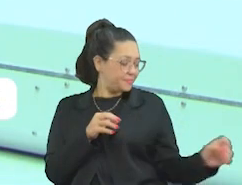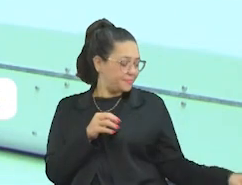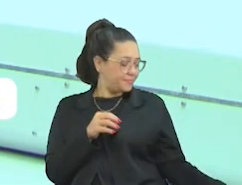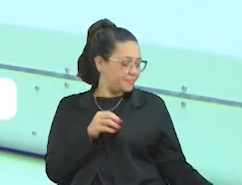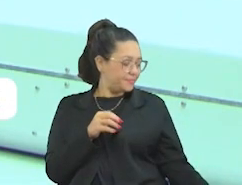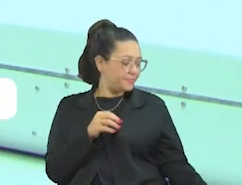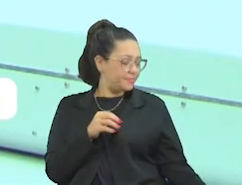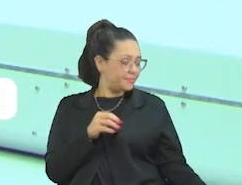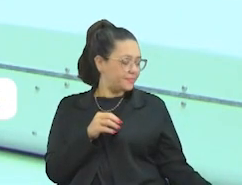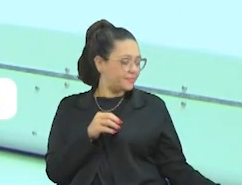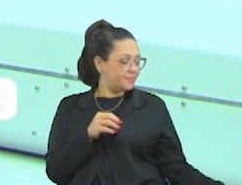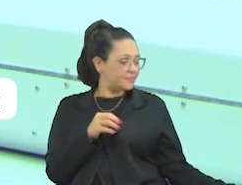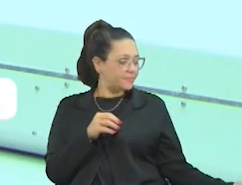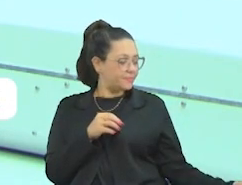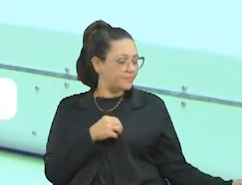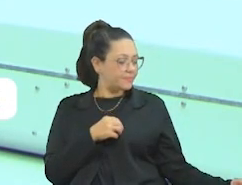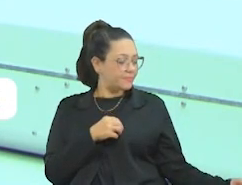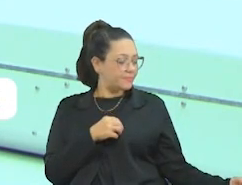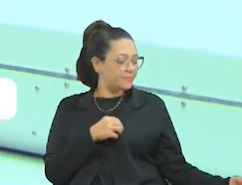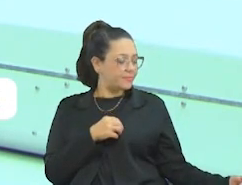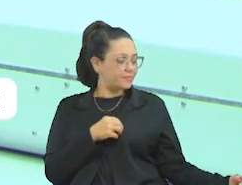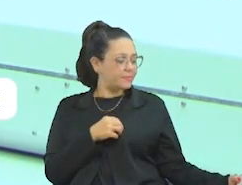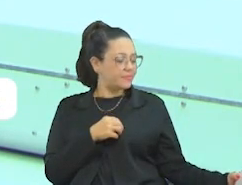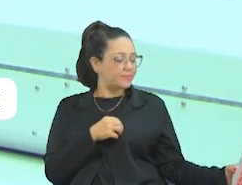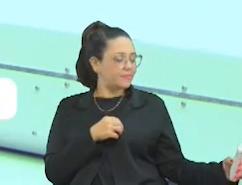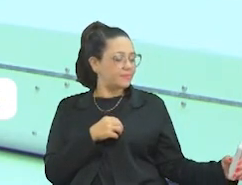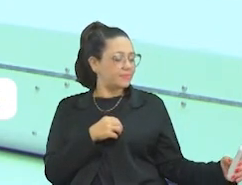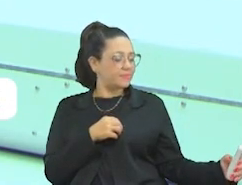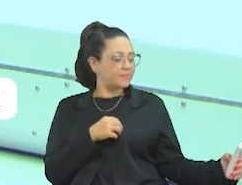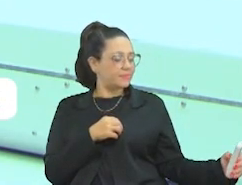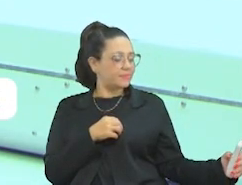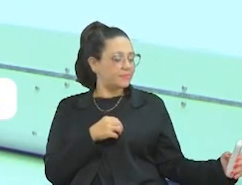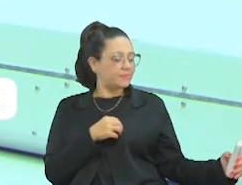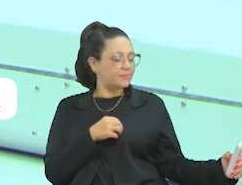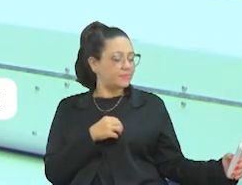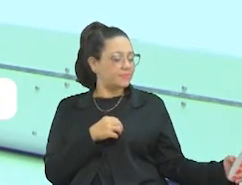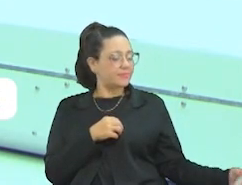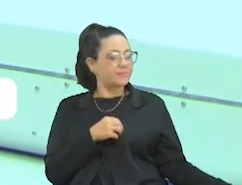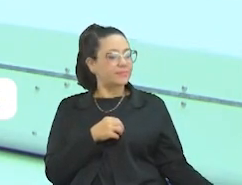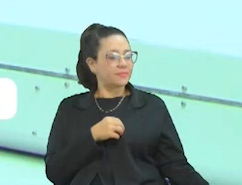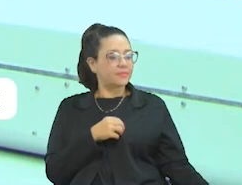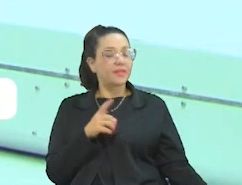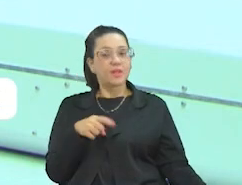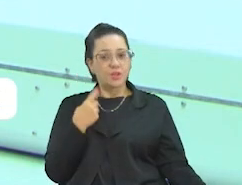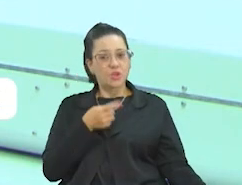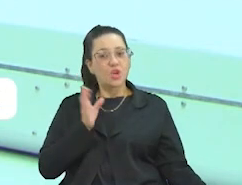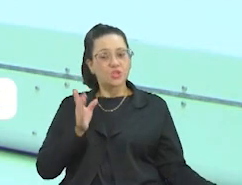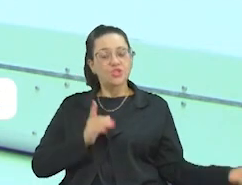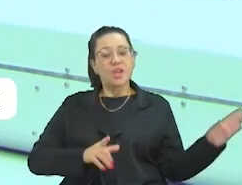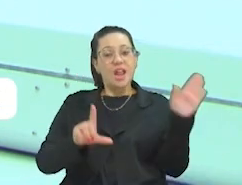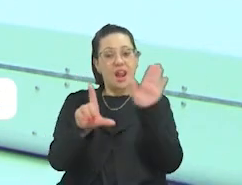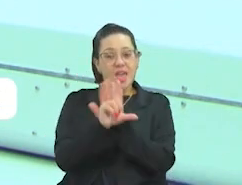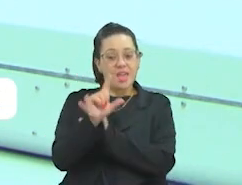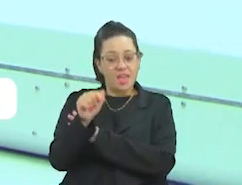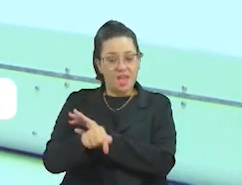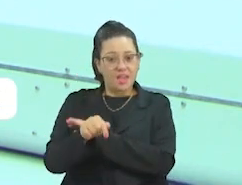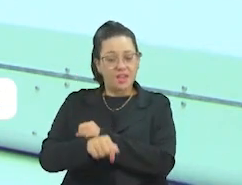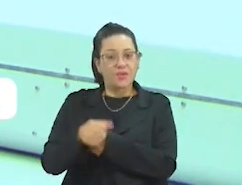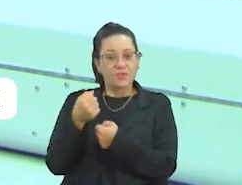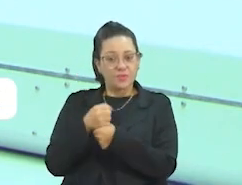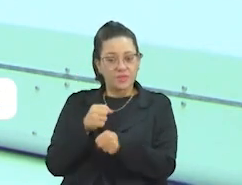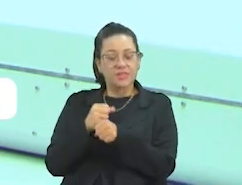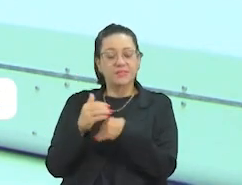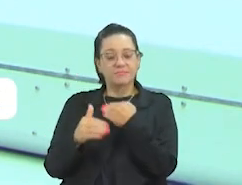ideias do Legislativo Mirim, que hoje foi posto em prática, como lei, já na cidade de Votoporanga. Então,